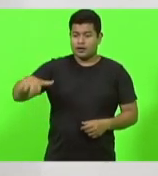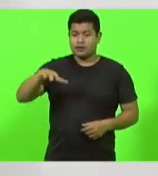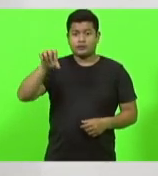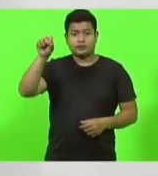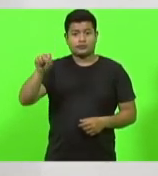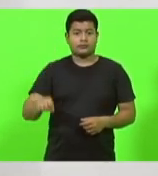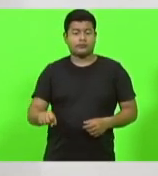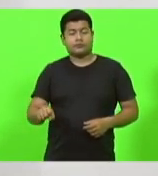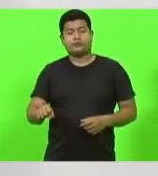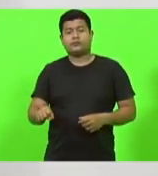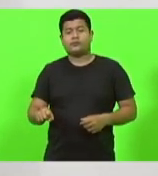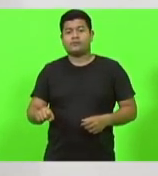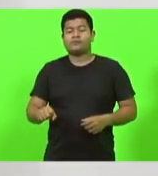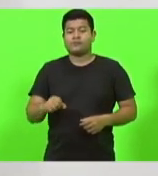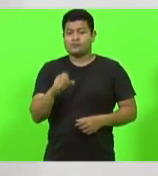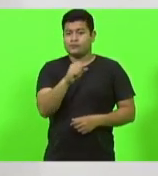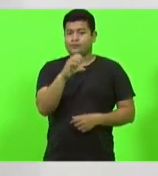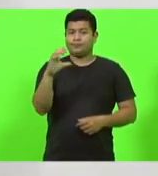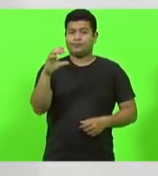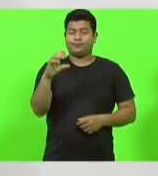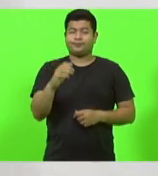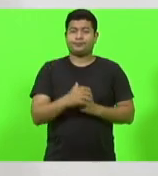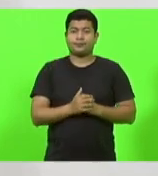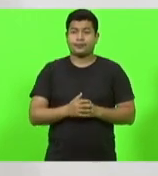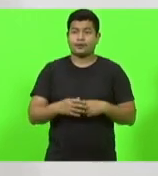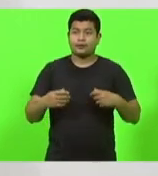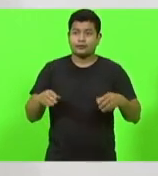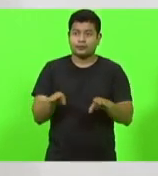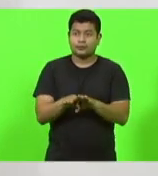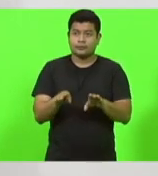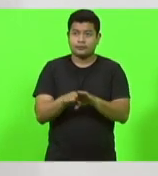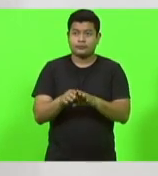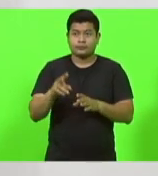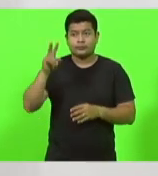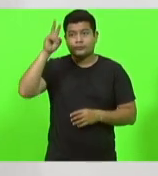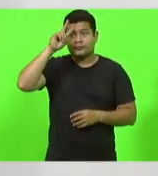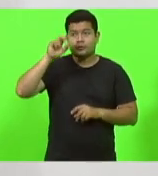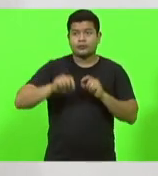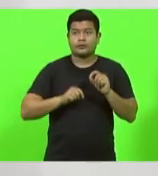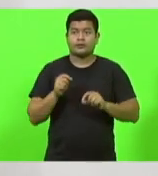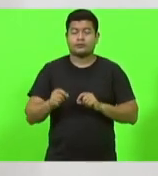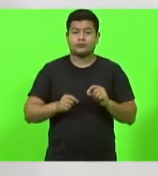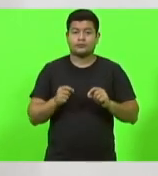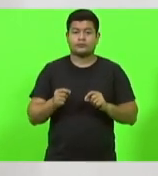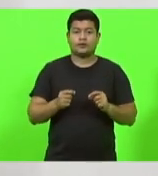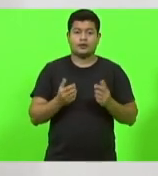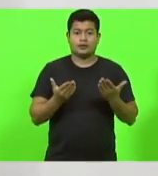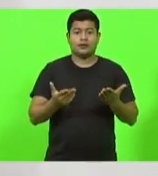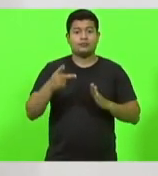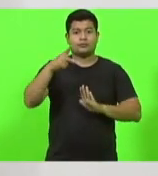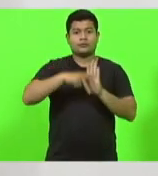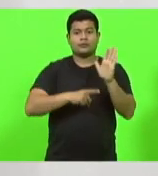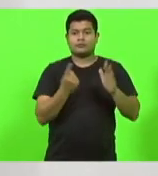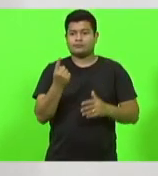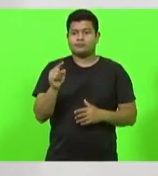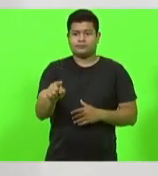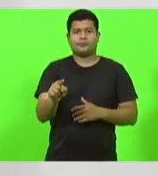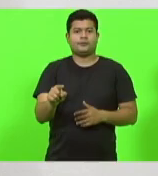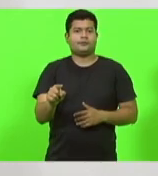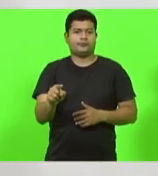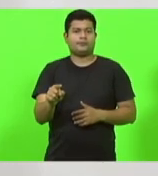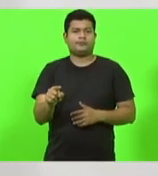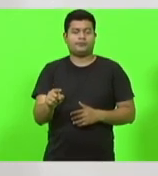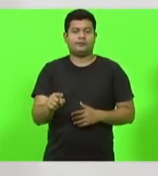sul de Santa Catarina. Vale lembrar também do Plano 1000, o Plano 1000 lançado essa semana